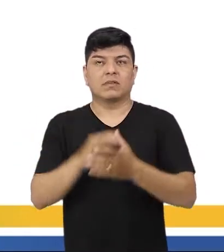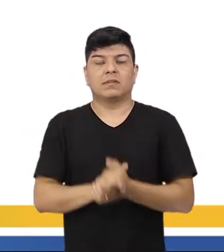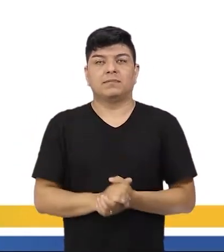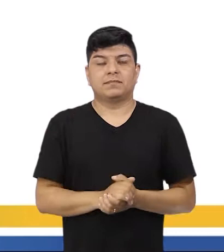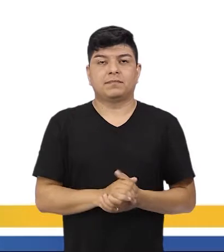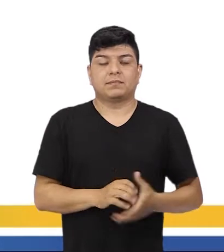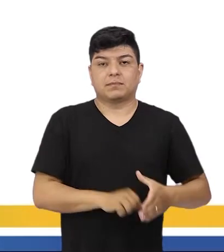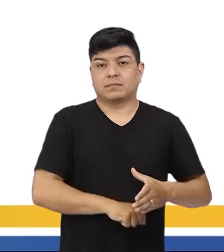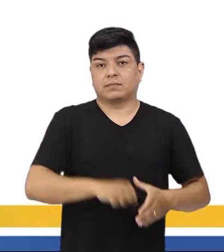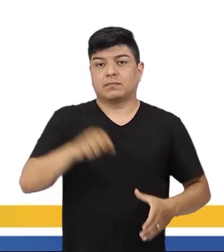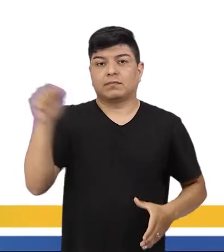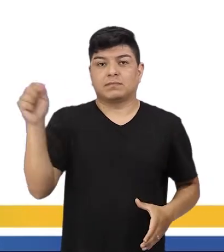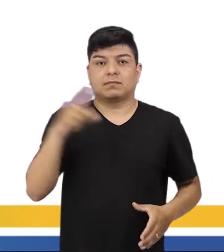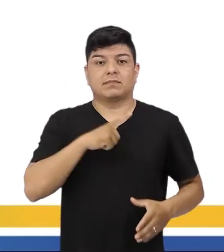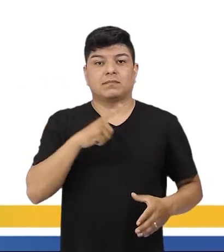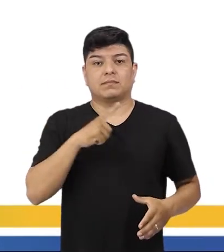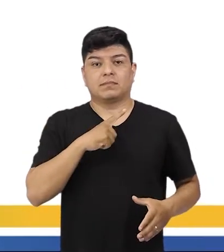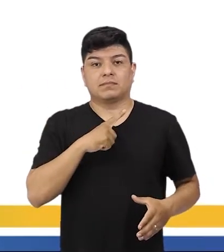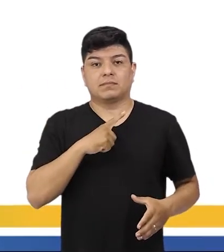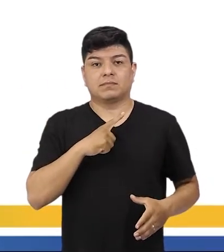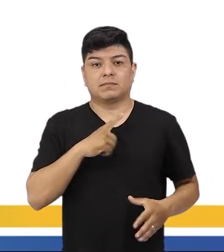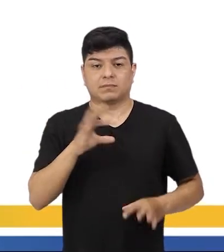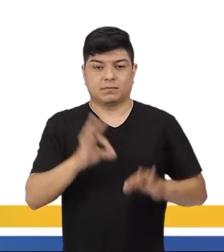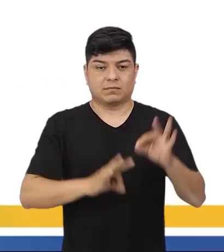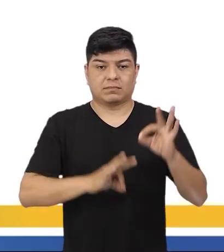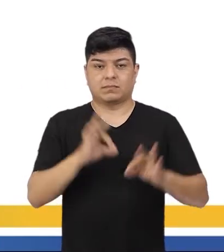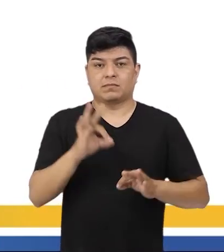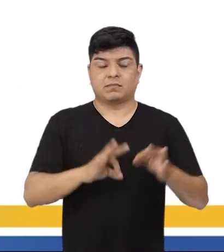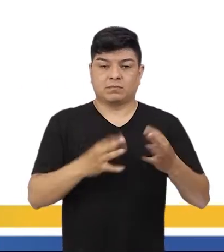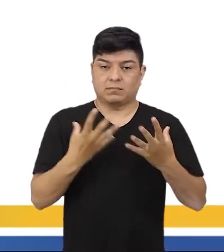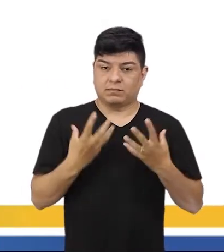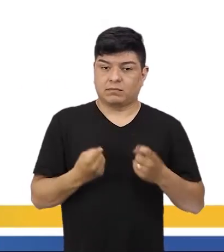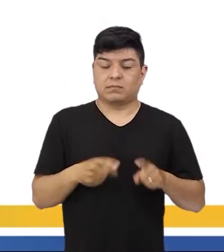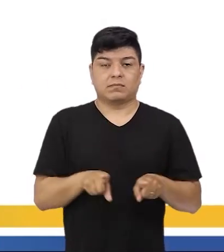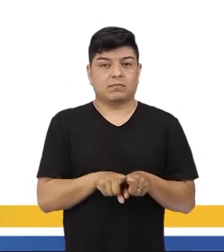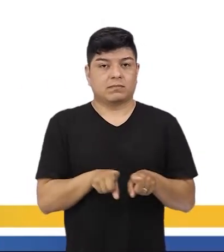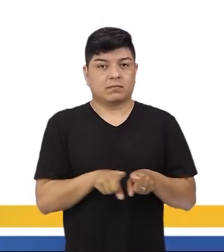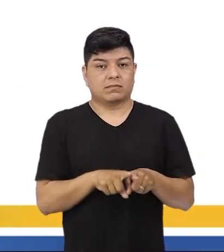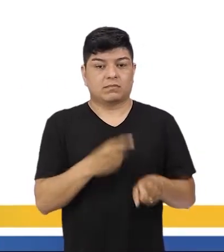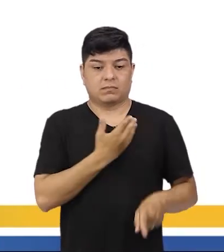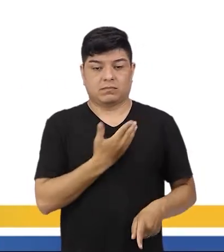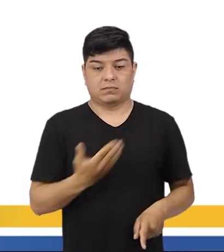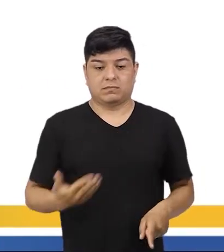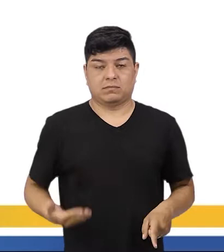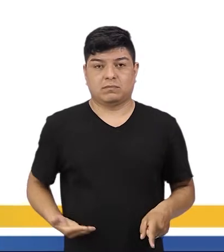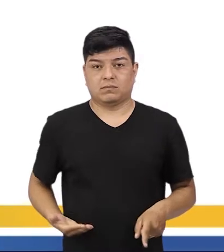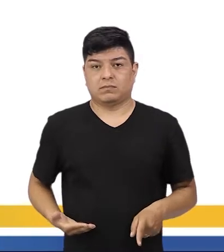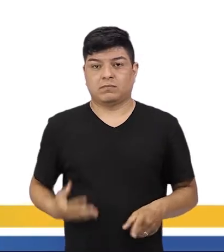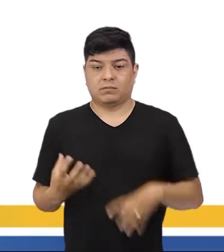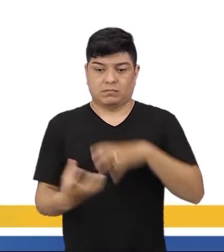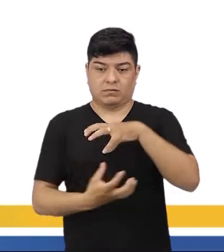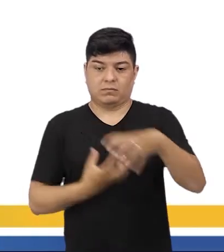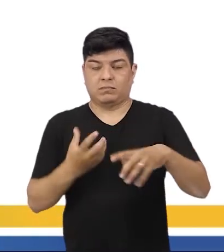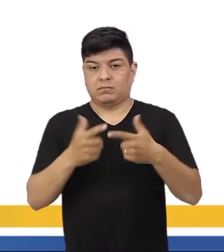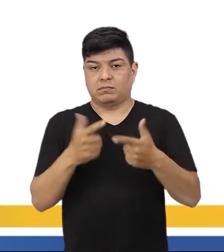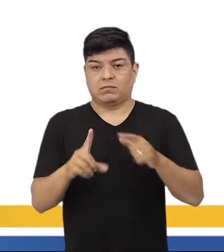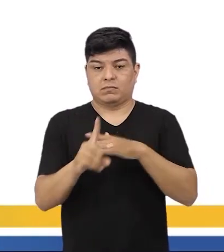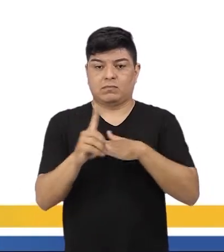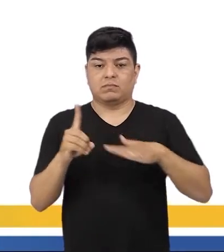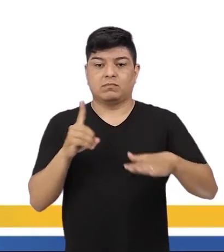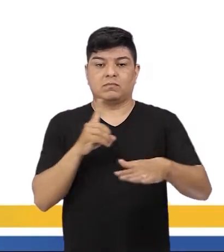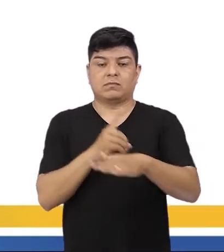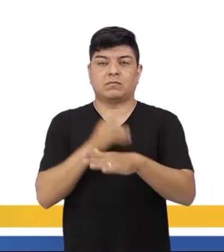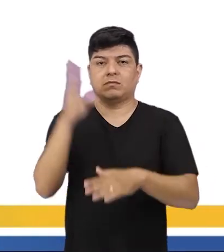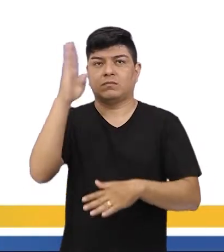proclamação. Então, a gente tem um clima de ordem, uma concordância, né? E um governo sem revolucionar, então, a sociedade